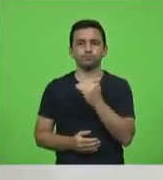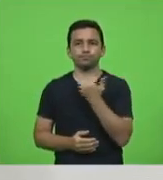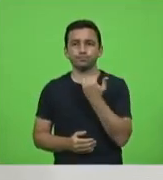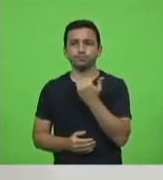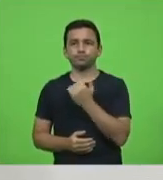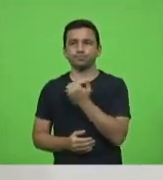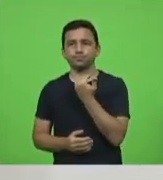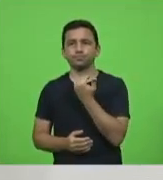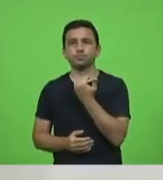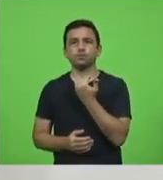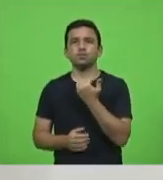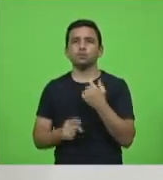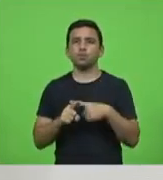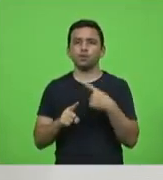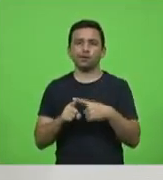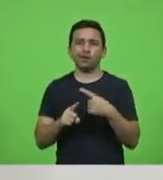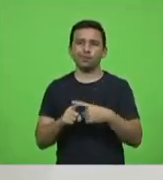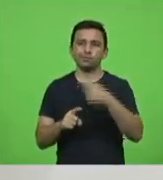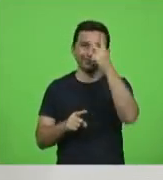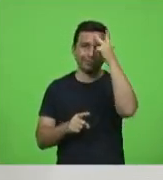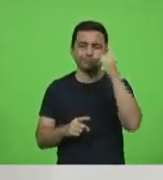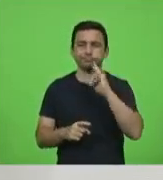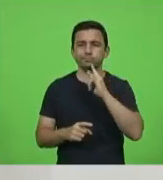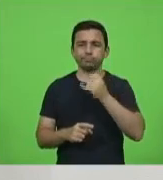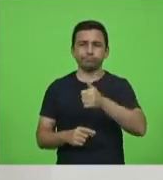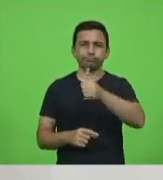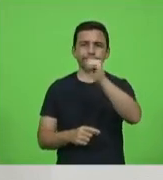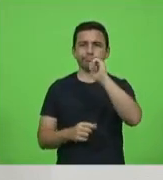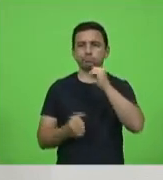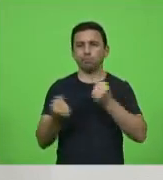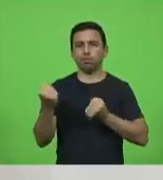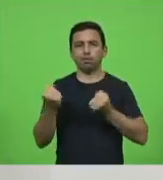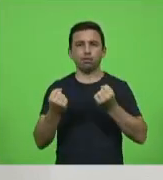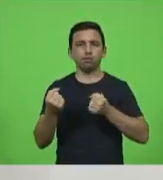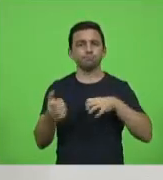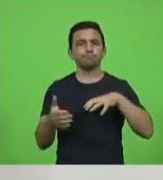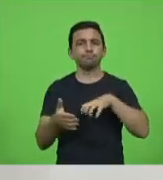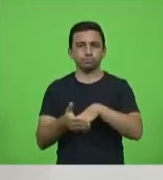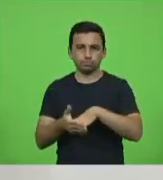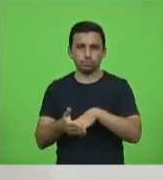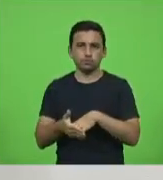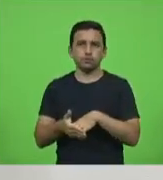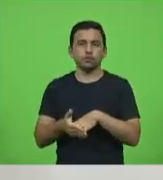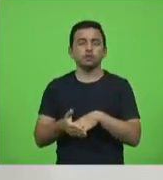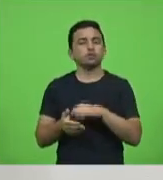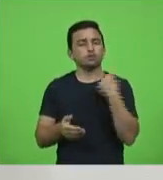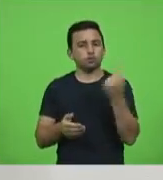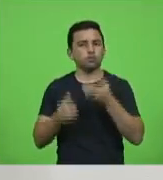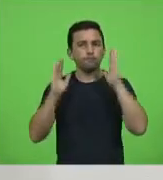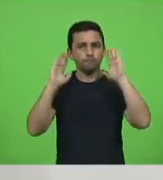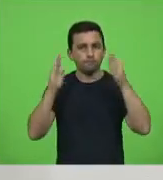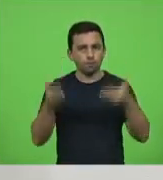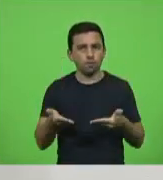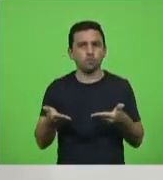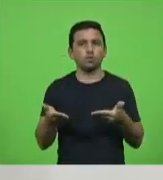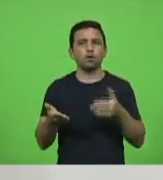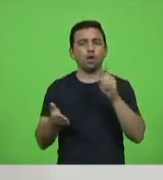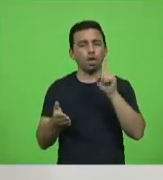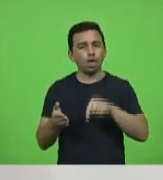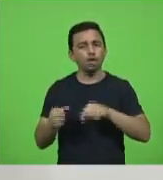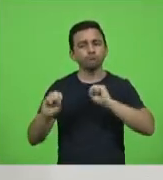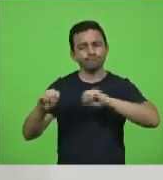por causa de um motorista embriagado então sem dúvida que nós vamos focar também o nosso trabalho nessa questão de